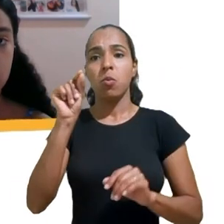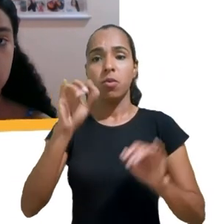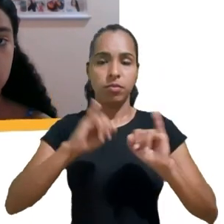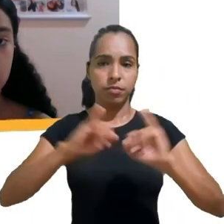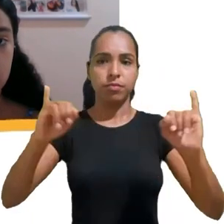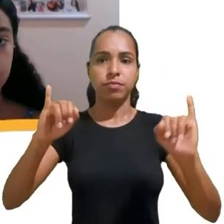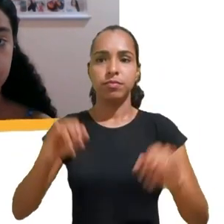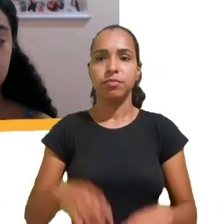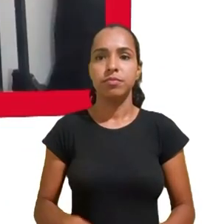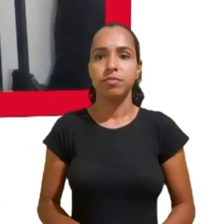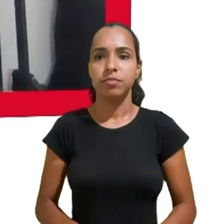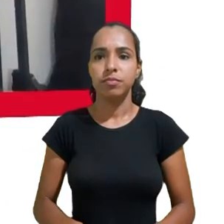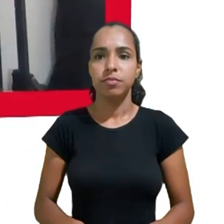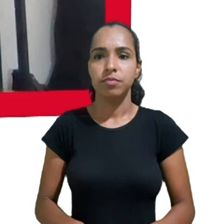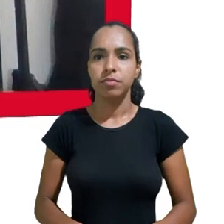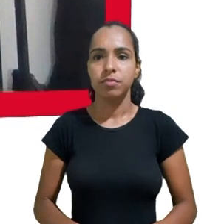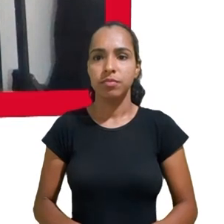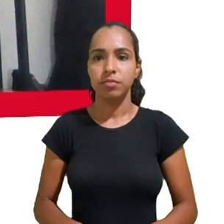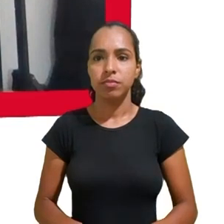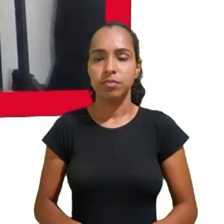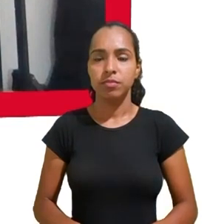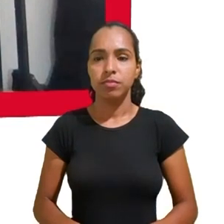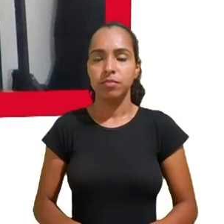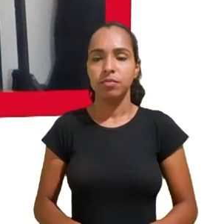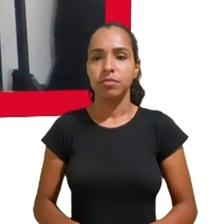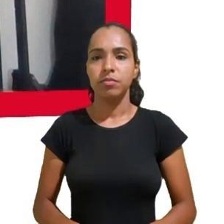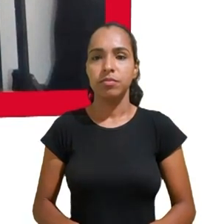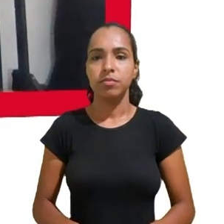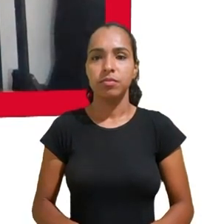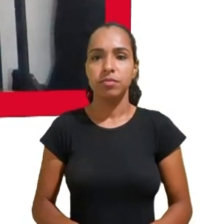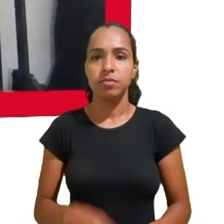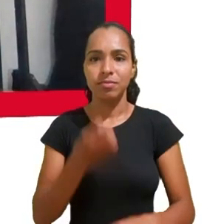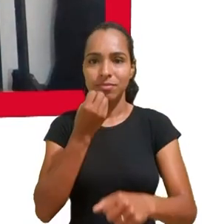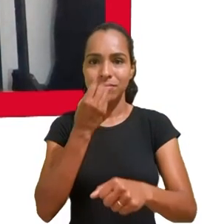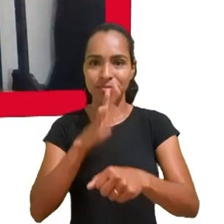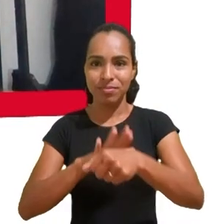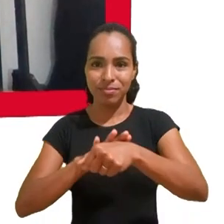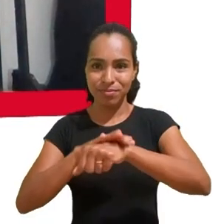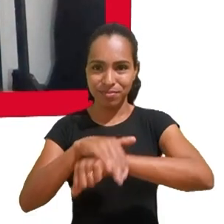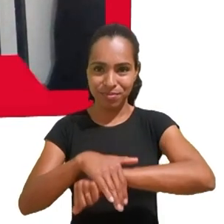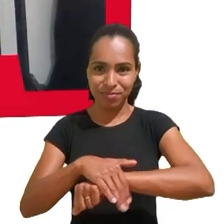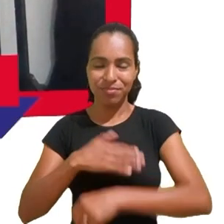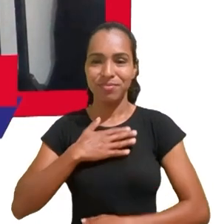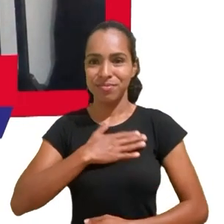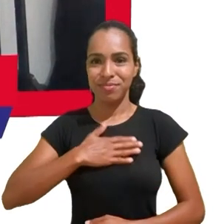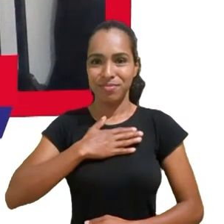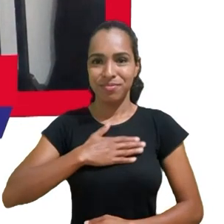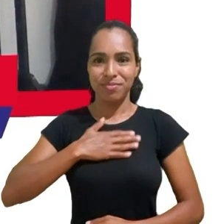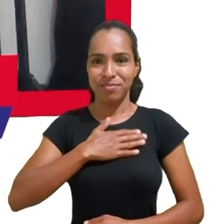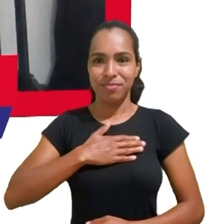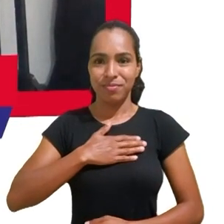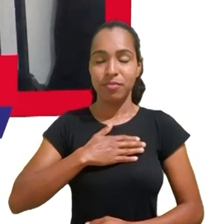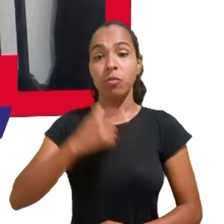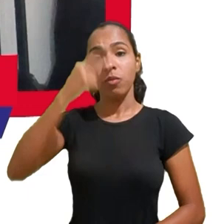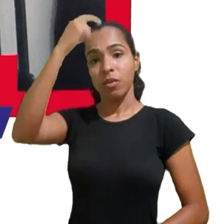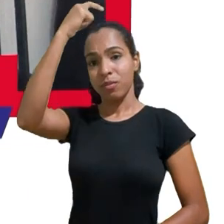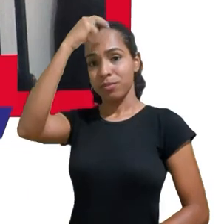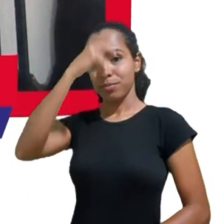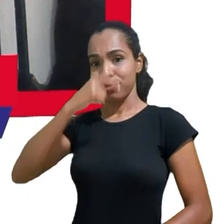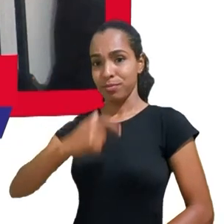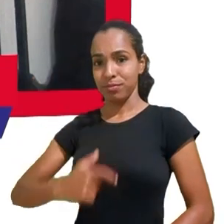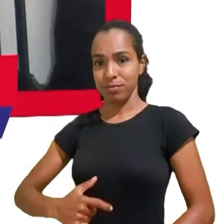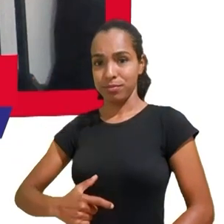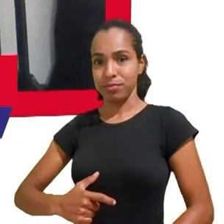Boa noite. É prazer enorme estar aqui, fazer minha autodescrição. Eu sou um homem branco,